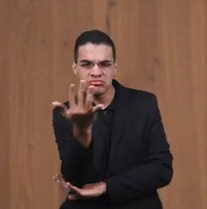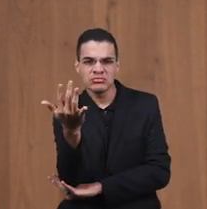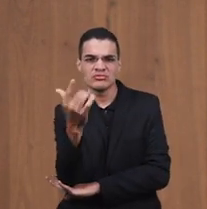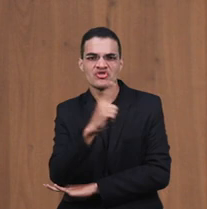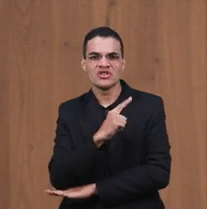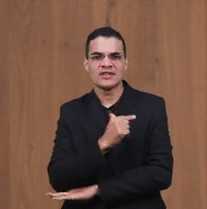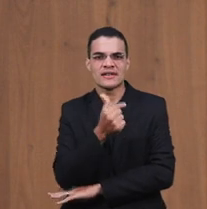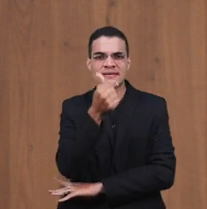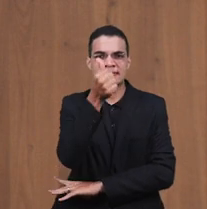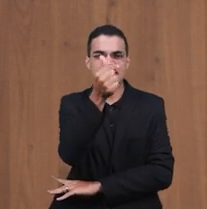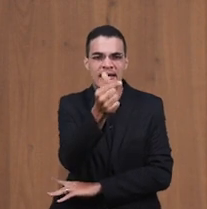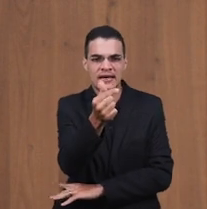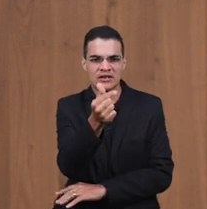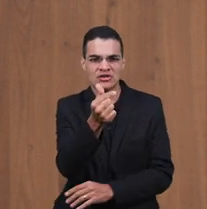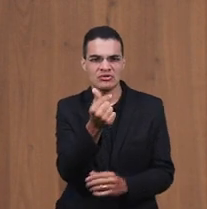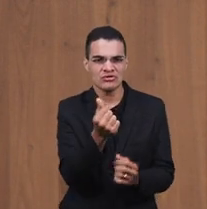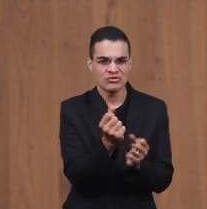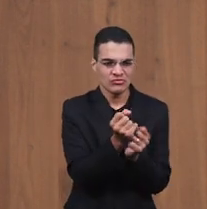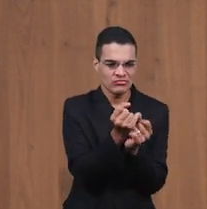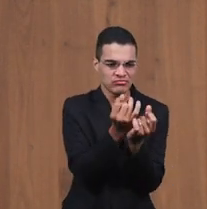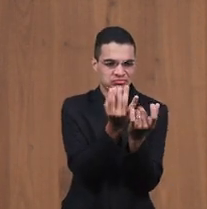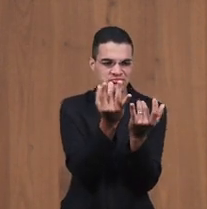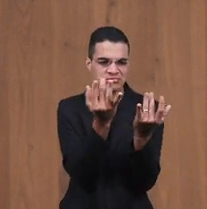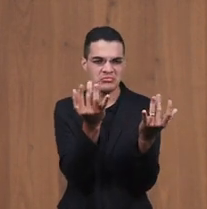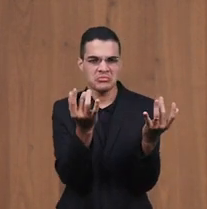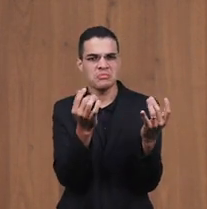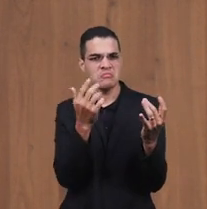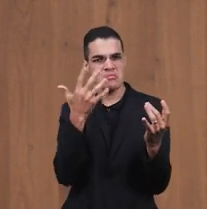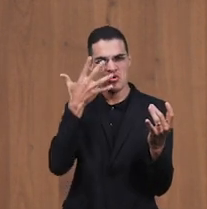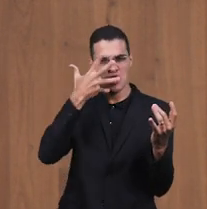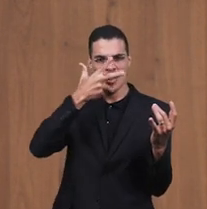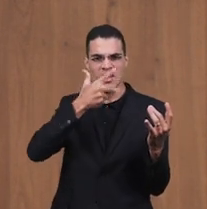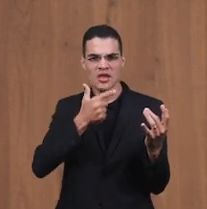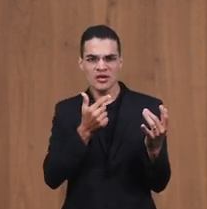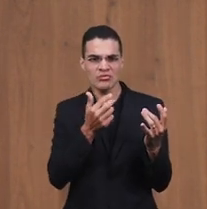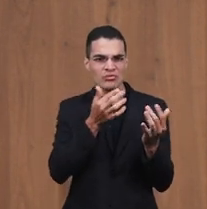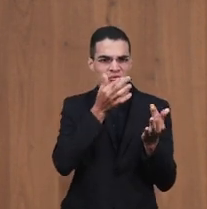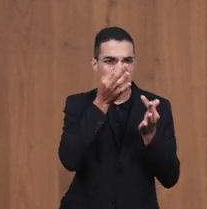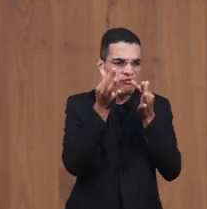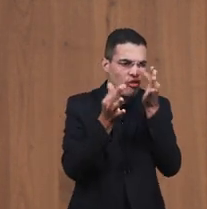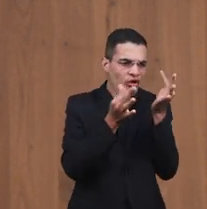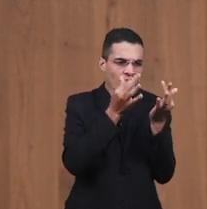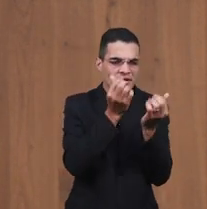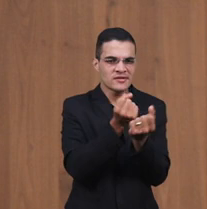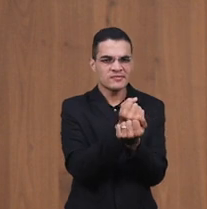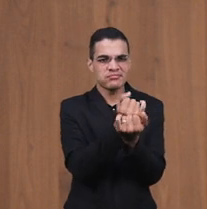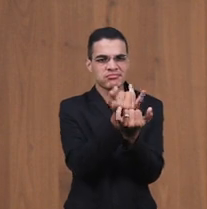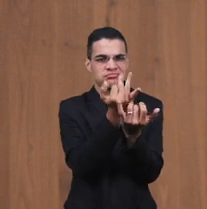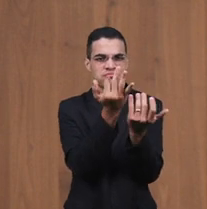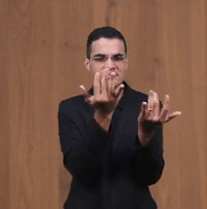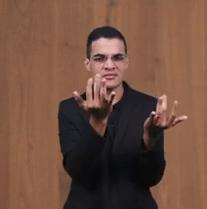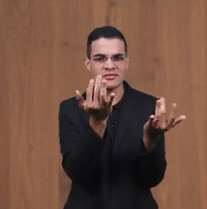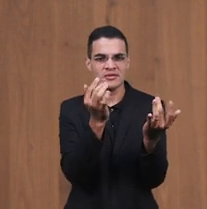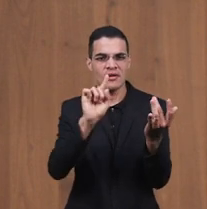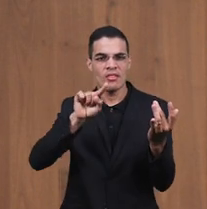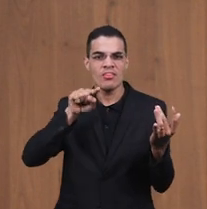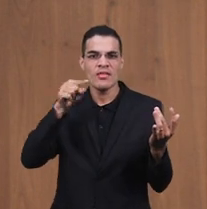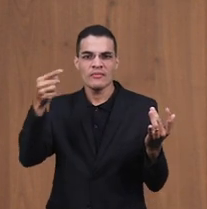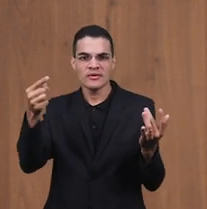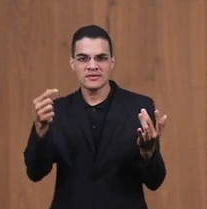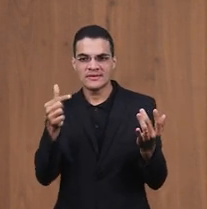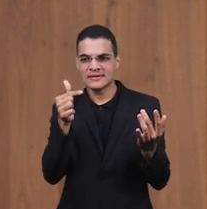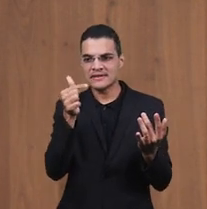Formosos Bonitos Cheios Partos E depois Nasciam